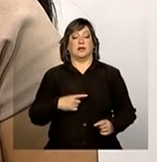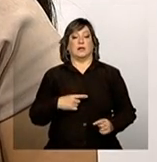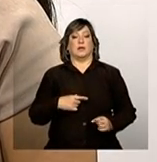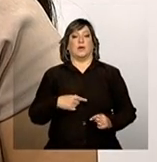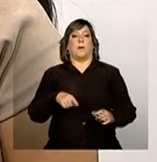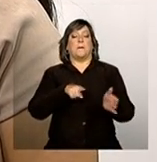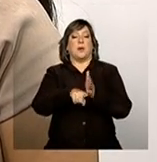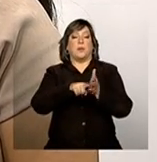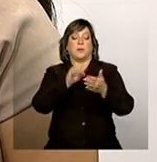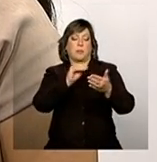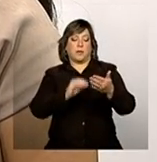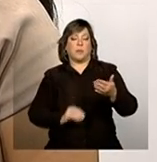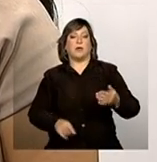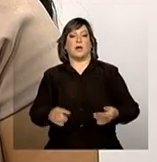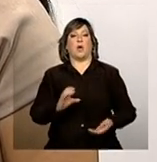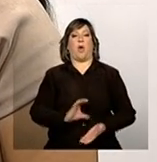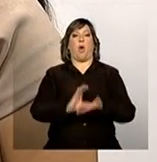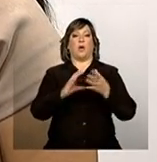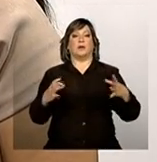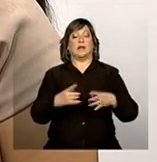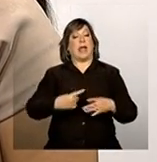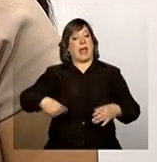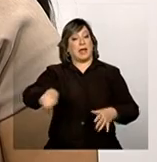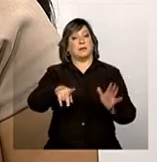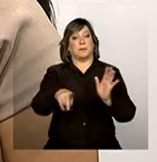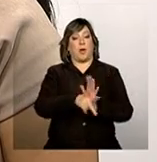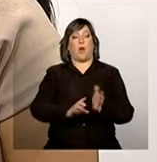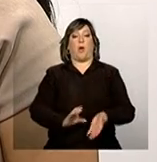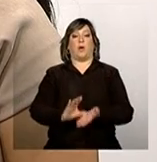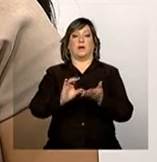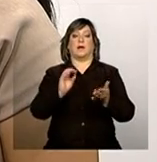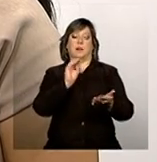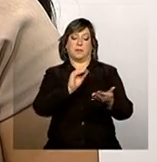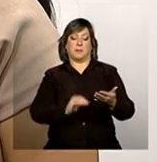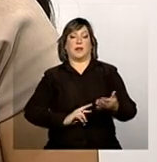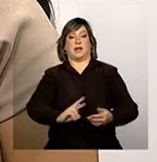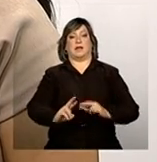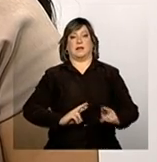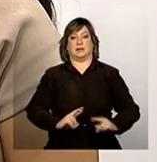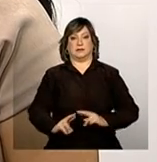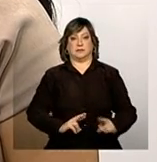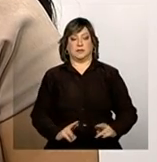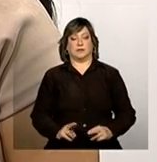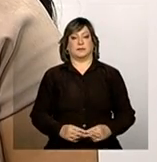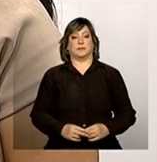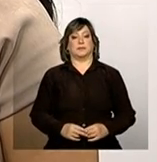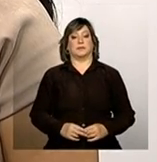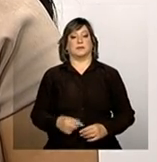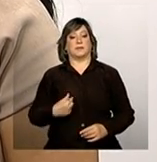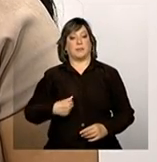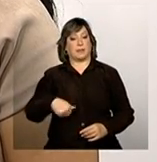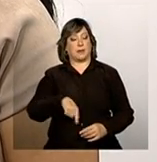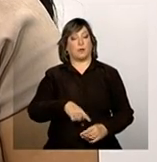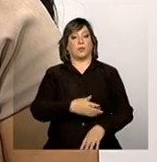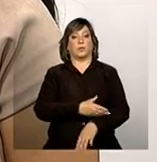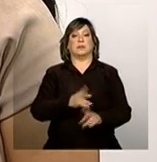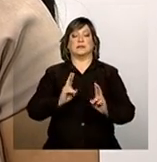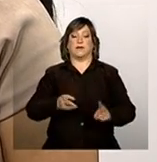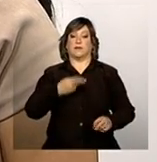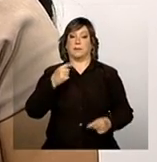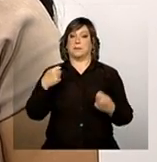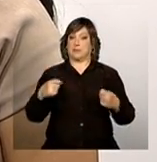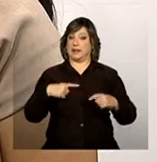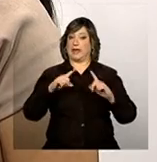Esses são preenchidos pelos próprios conselhos. A gente indica que exista uma reunião de